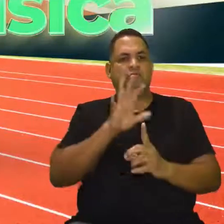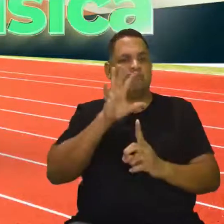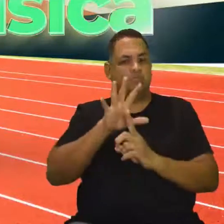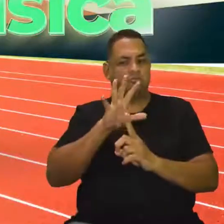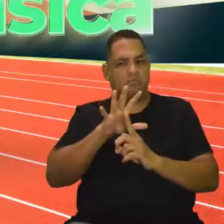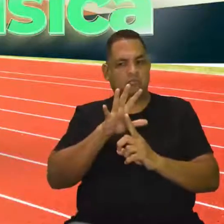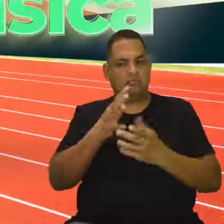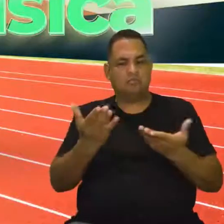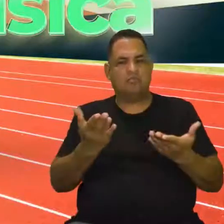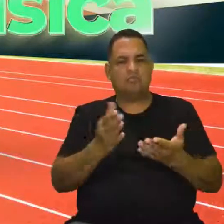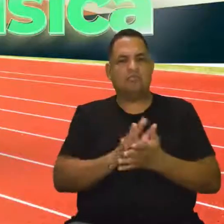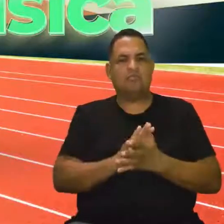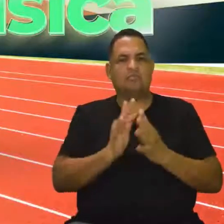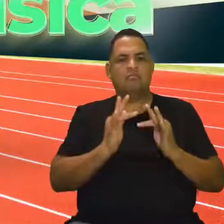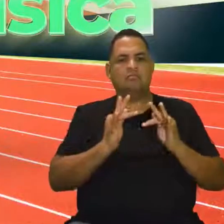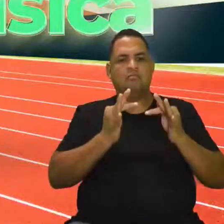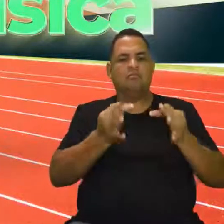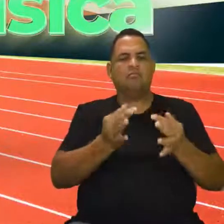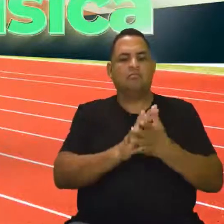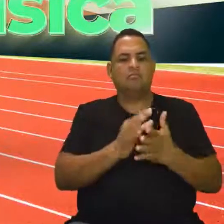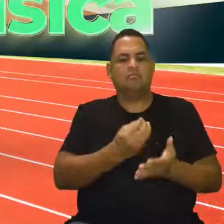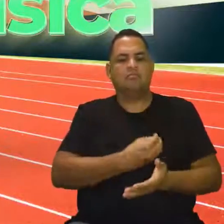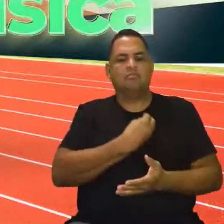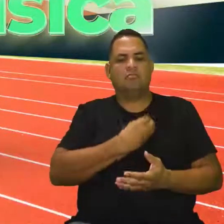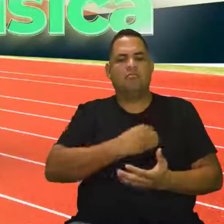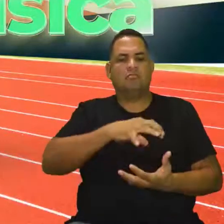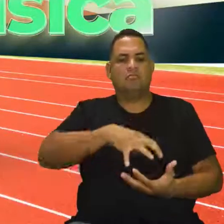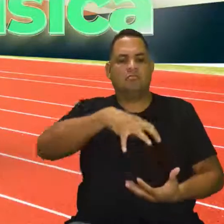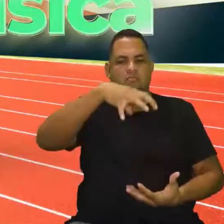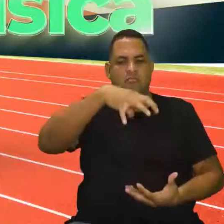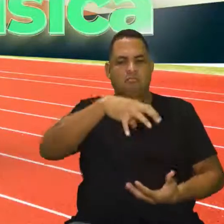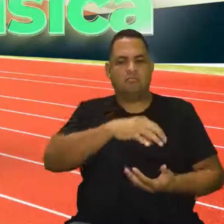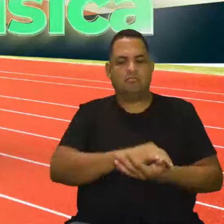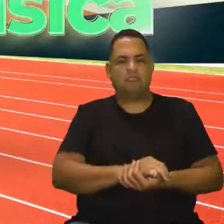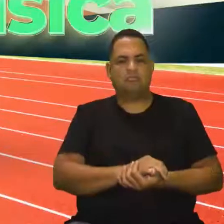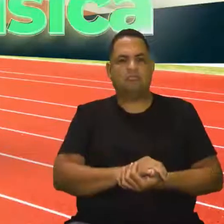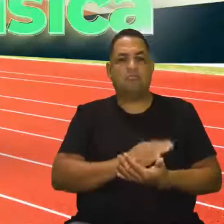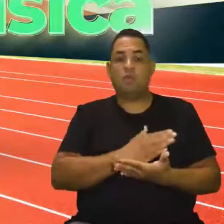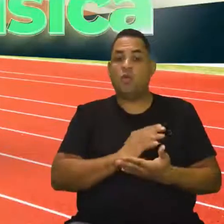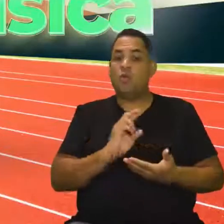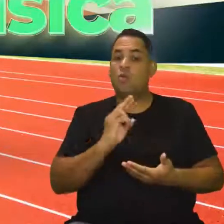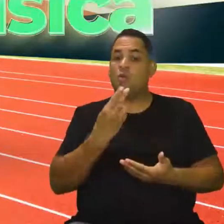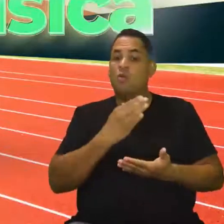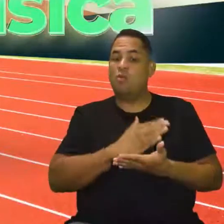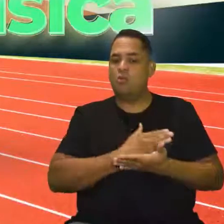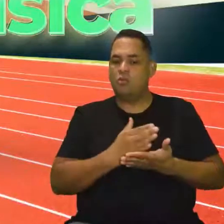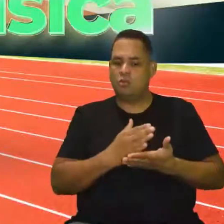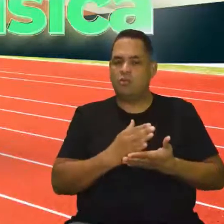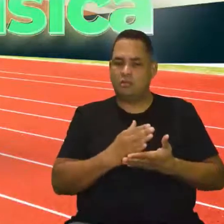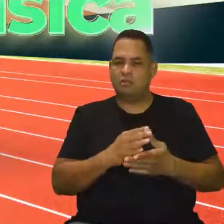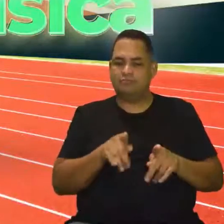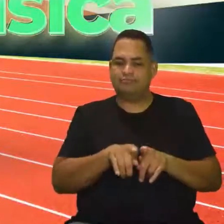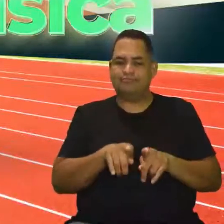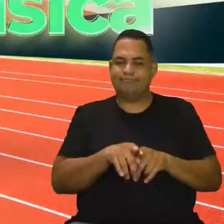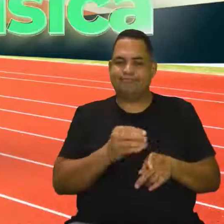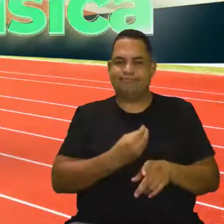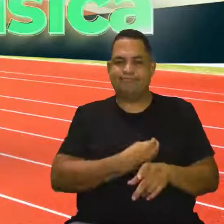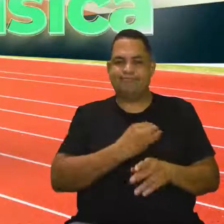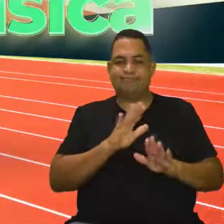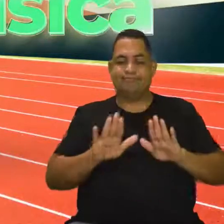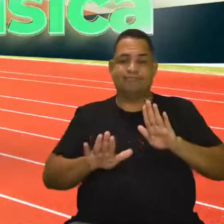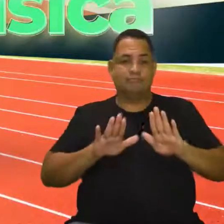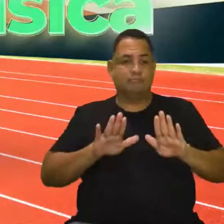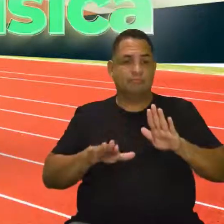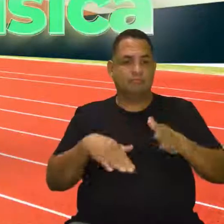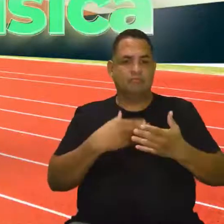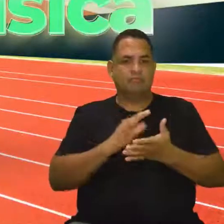Influenciar aí nesse final de vida do idoso, né? Ou o começo da vida também, né, gente? Então, vai depender